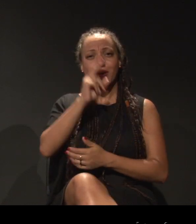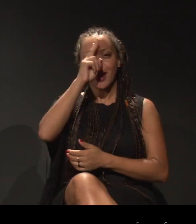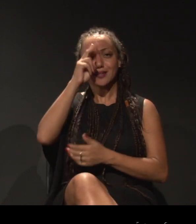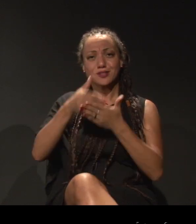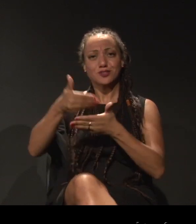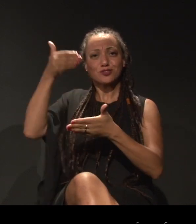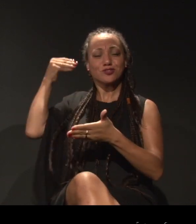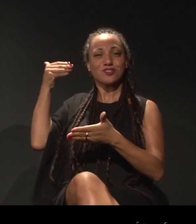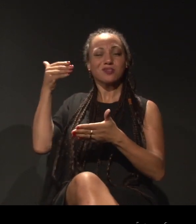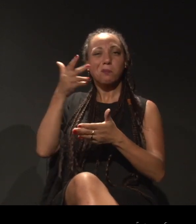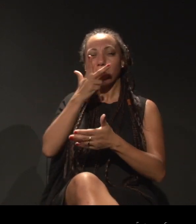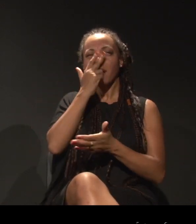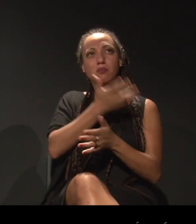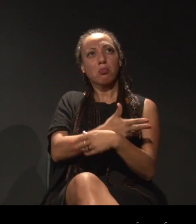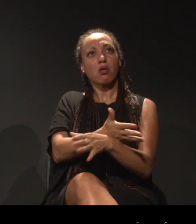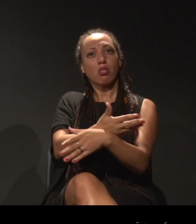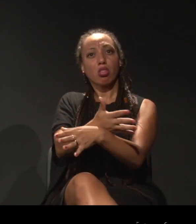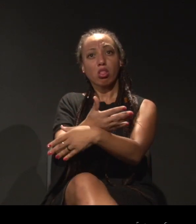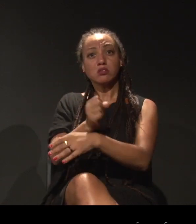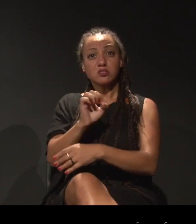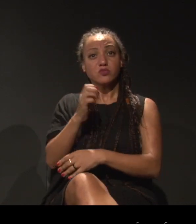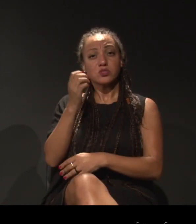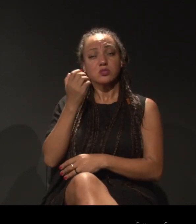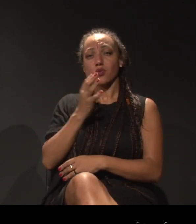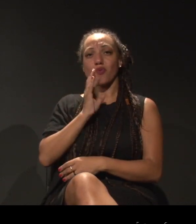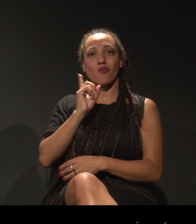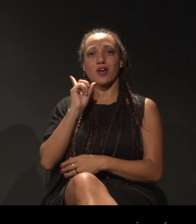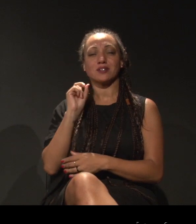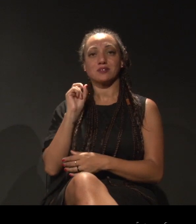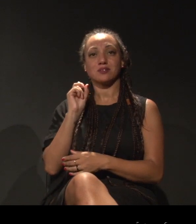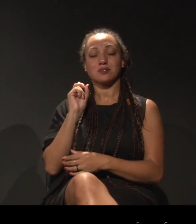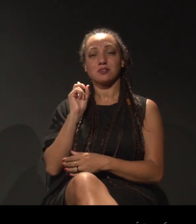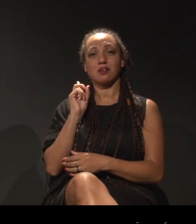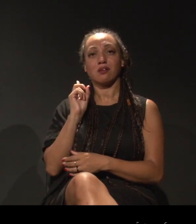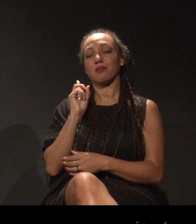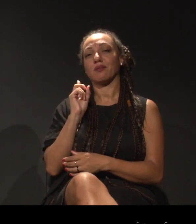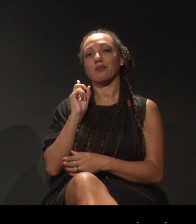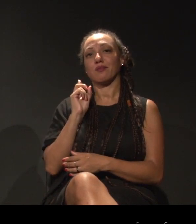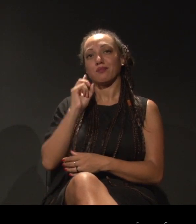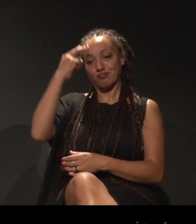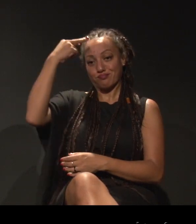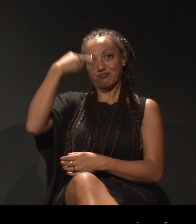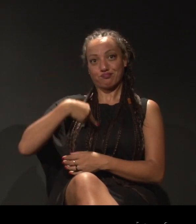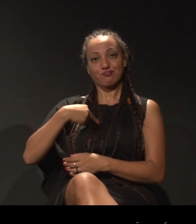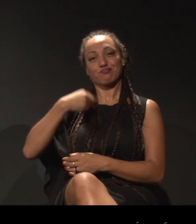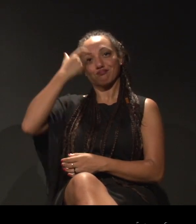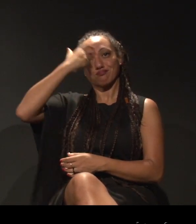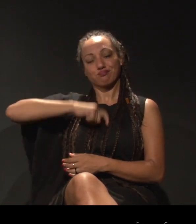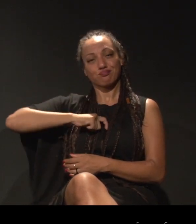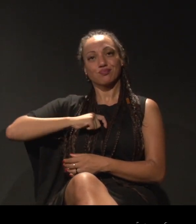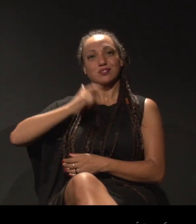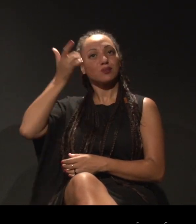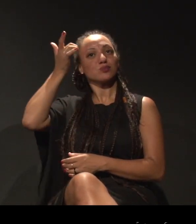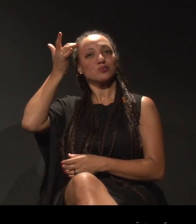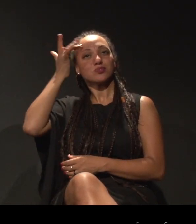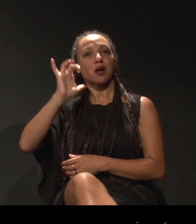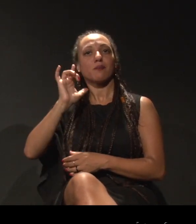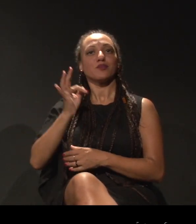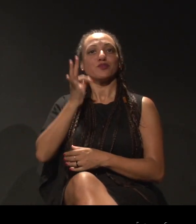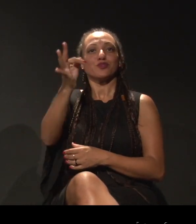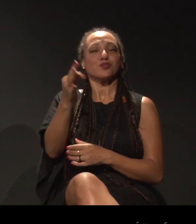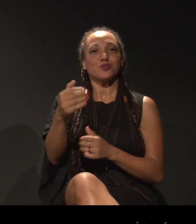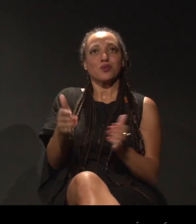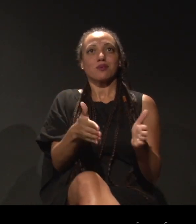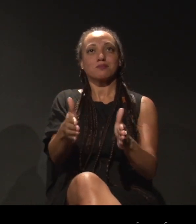norte, sabe? Porque, quando você não sabe de onde você veio, você não sabe para onde você vai, você não sabe quem você é. E aí, cada vez mais, a gente